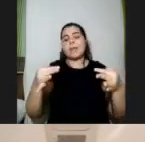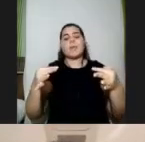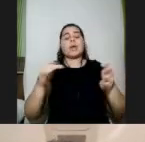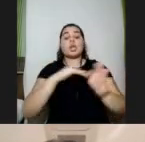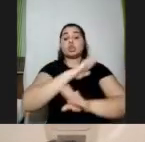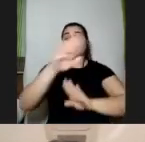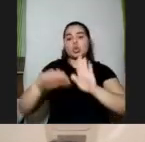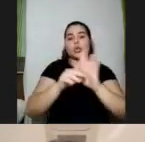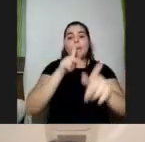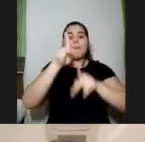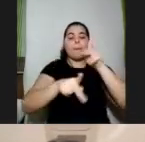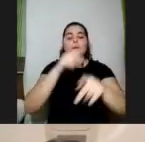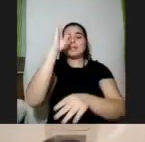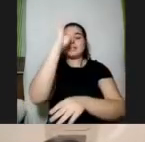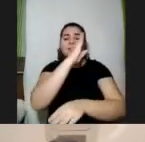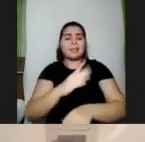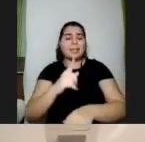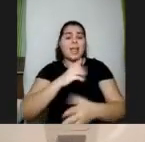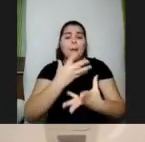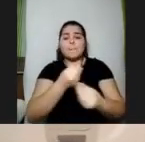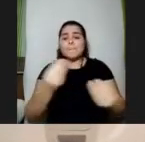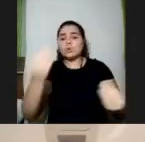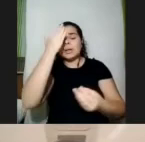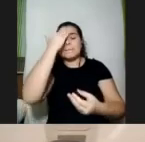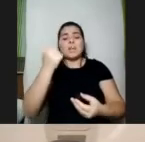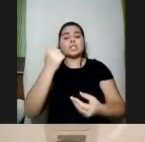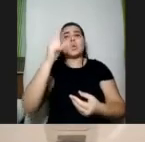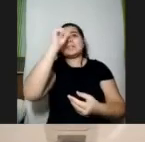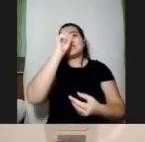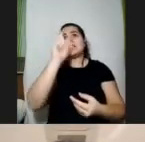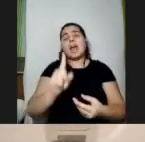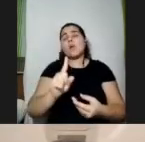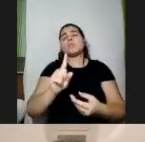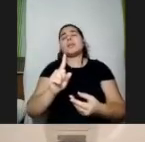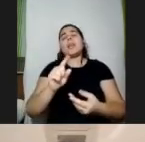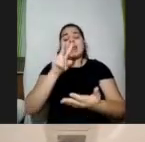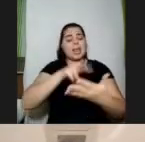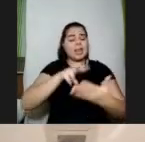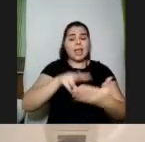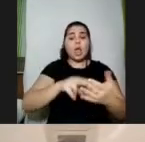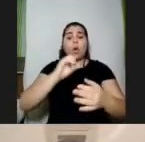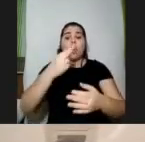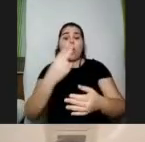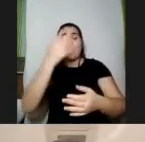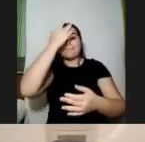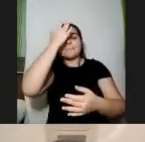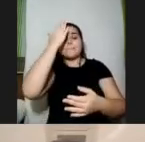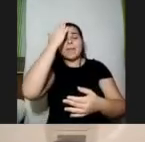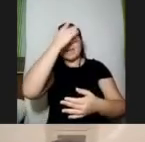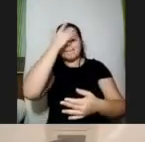a gente tem um tanto de analfabeto funcional gente que se informa pelo celular então como que a gente tem que